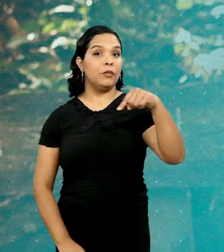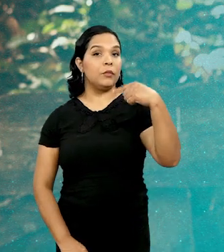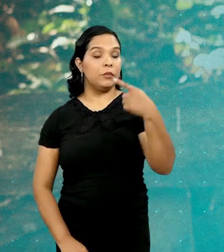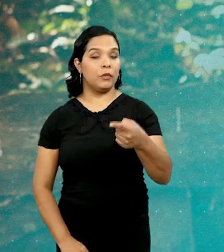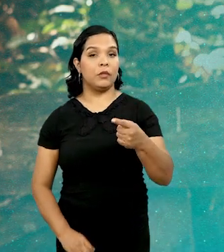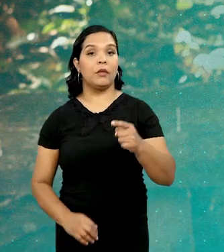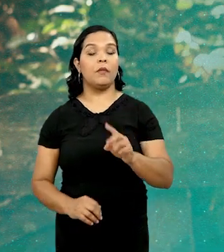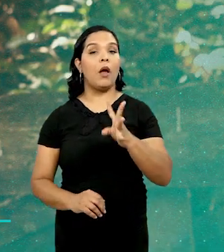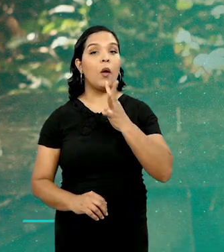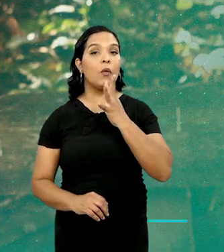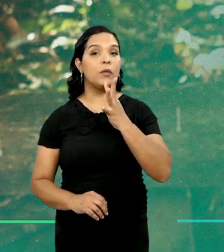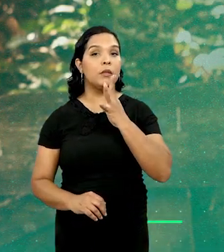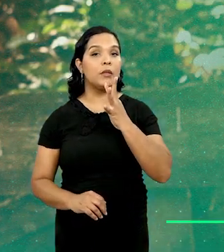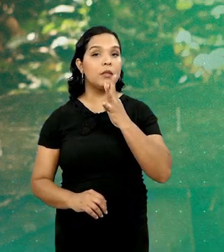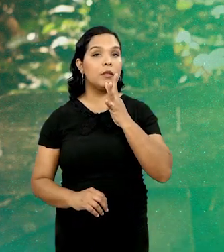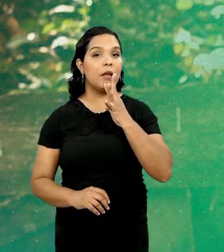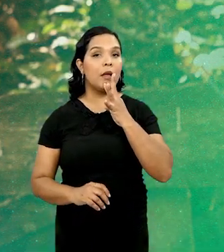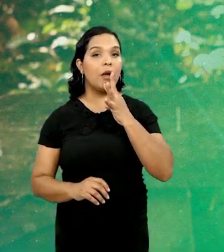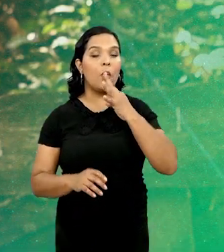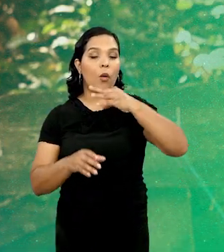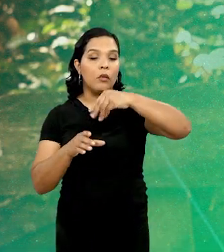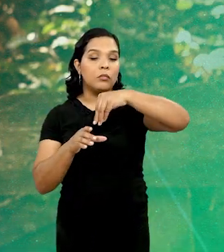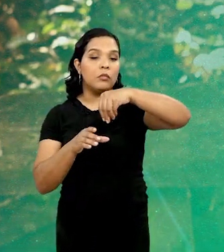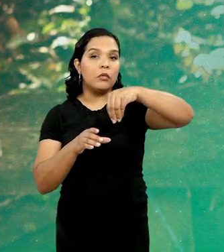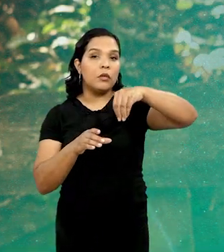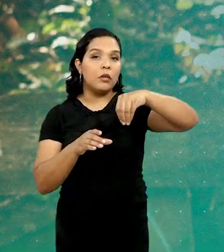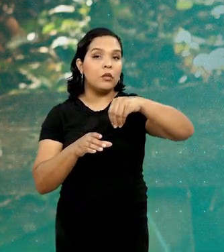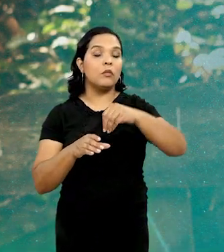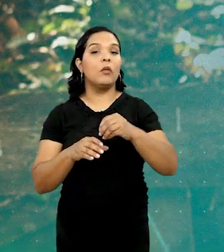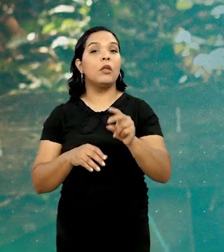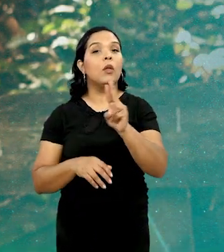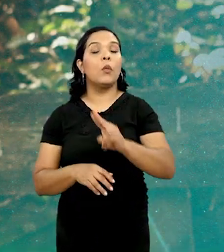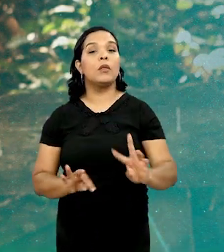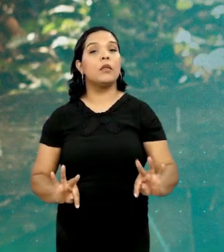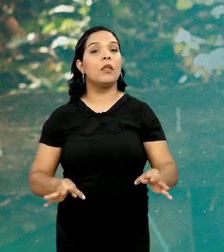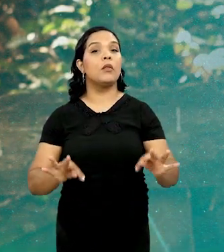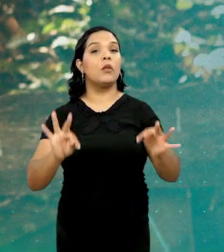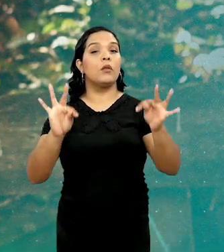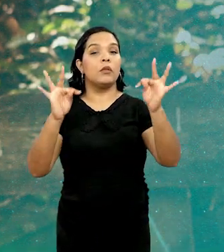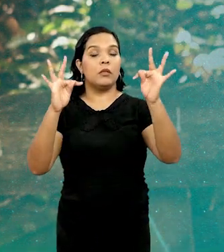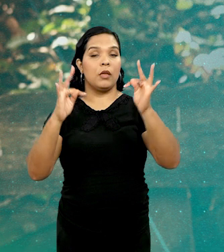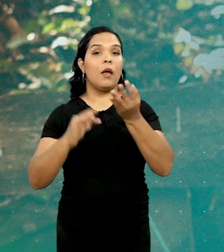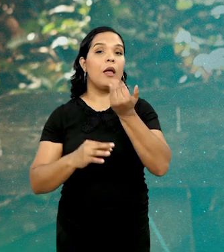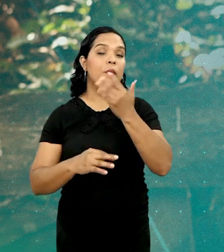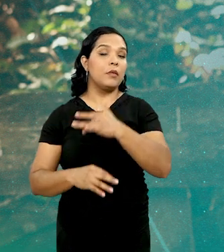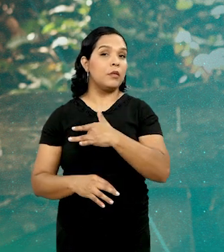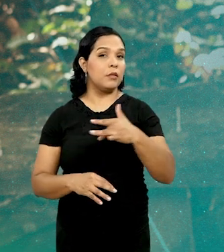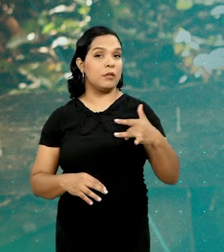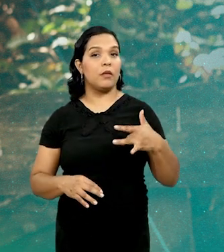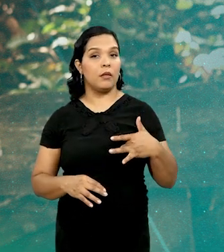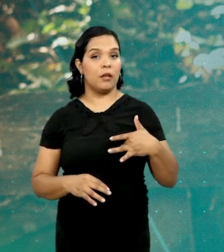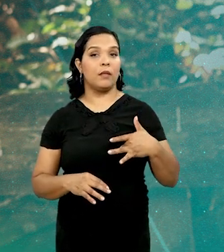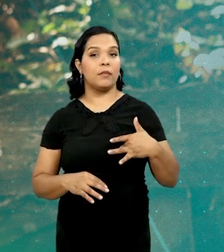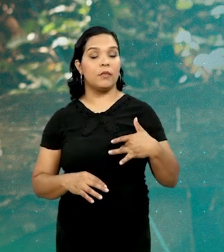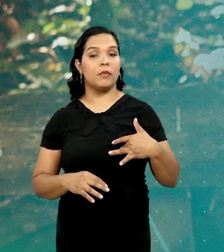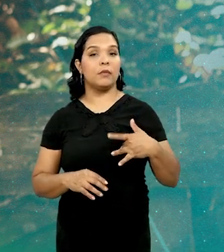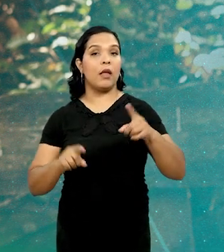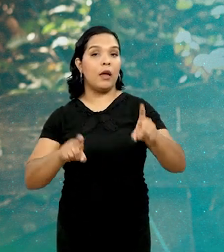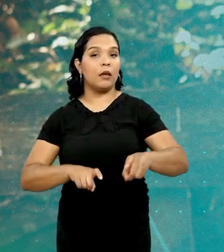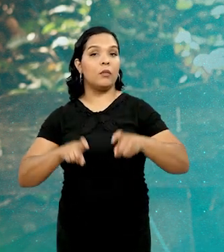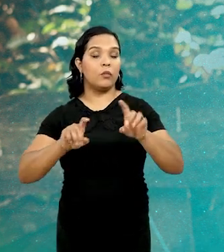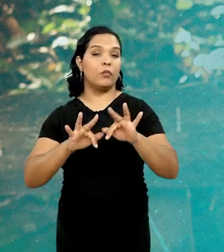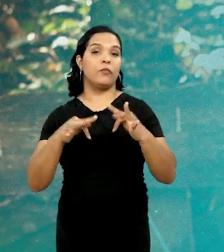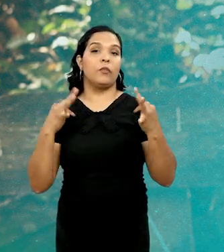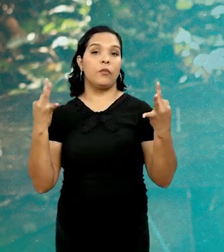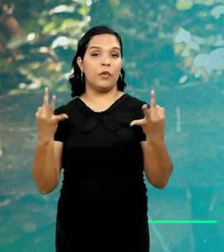No próximo bloco, você vai conhecer uma adubo orgânico inteligente que utiliza de tecnologias para a produção de alimentos saudáveis através